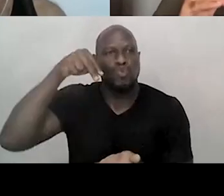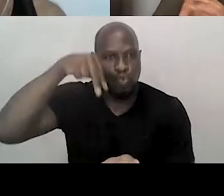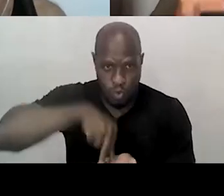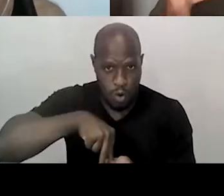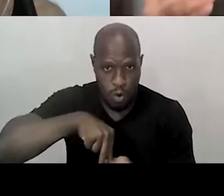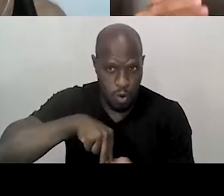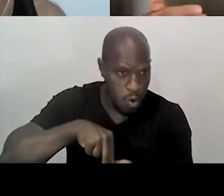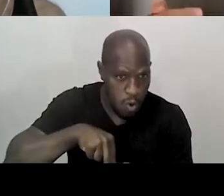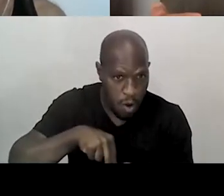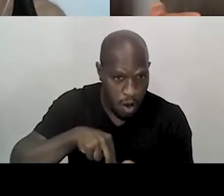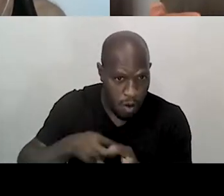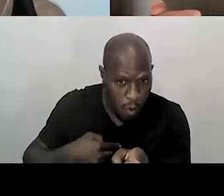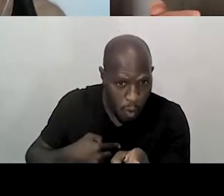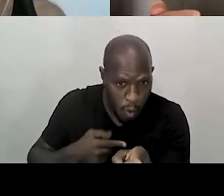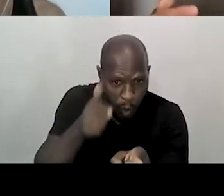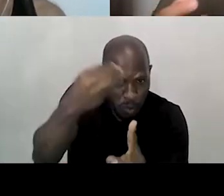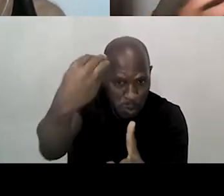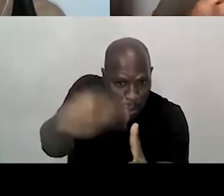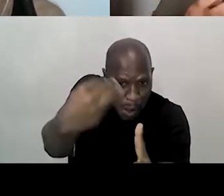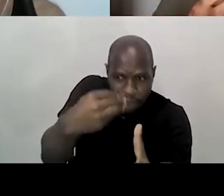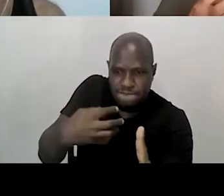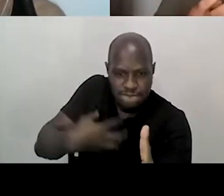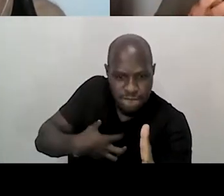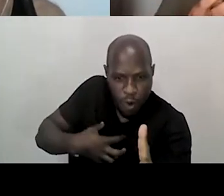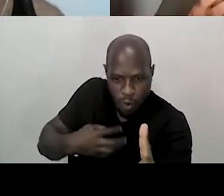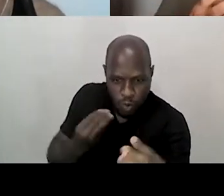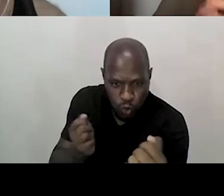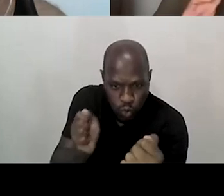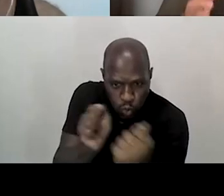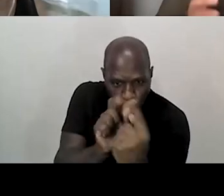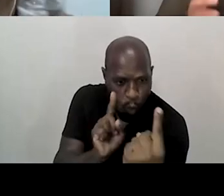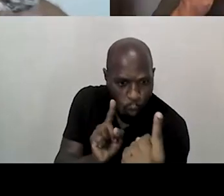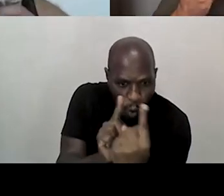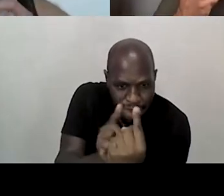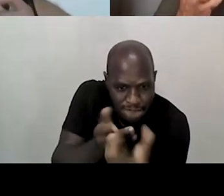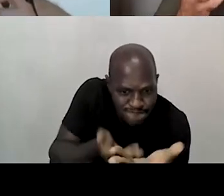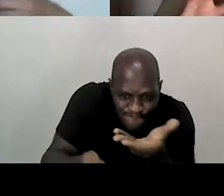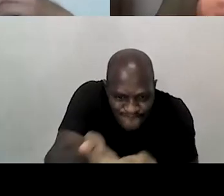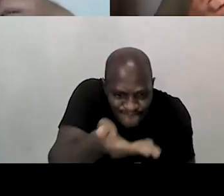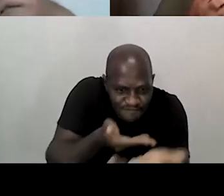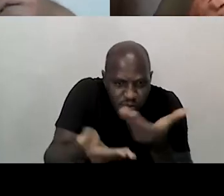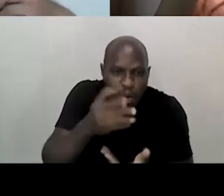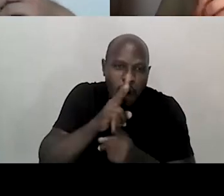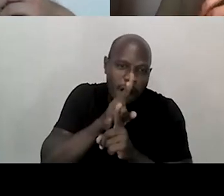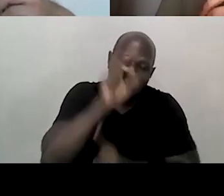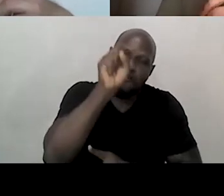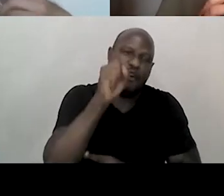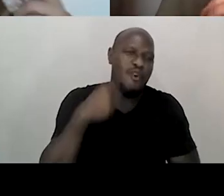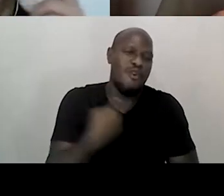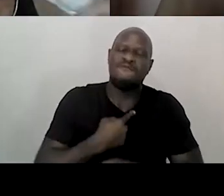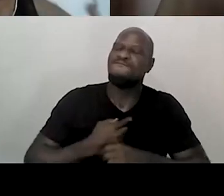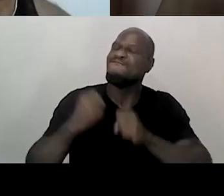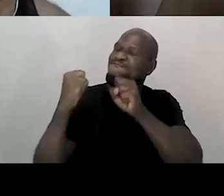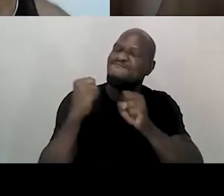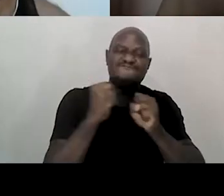a vulnerabilidade do outro. E juntos a gente se reconhecer para construir a nossa força, a nossa potência,